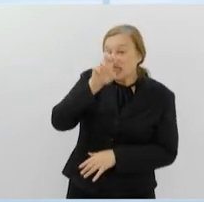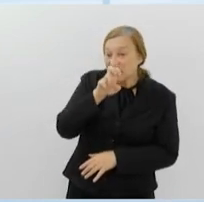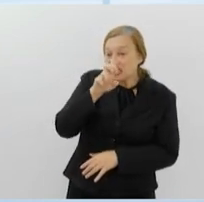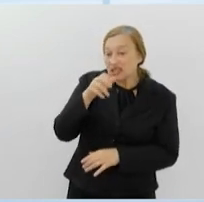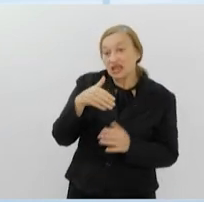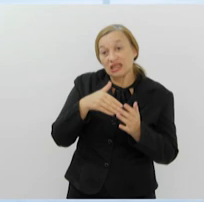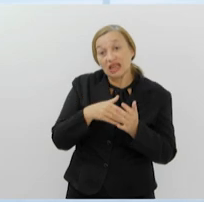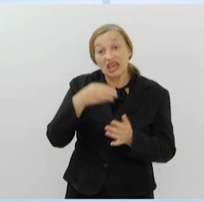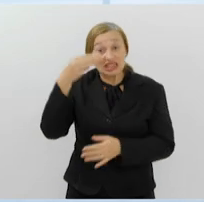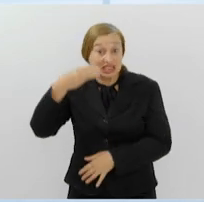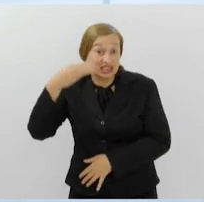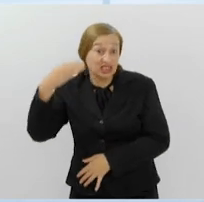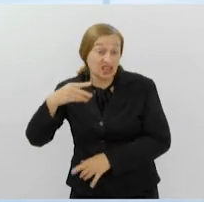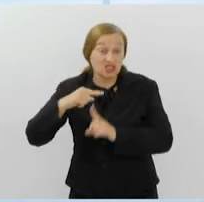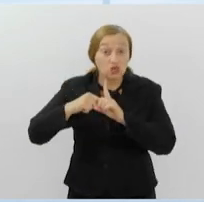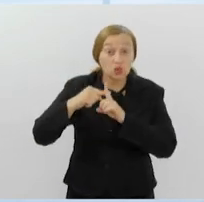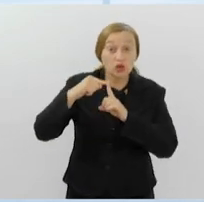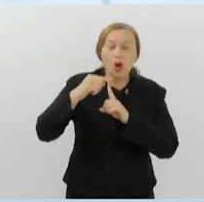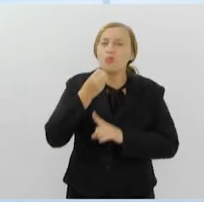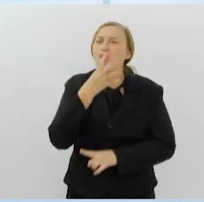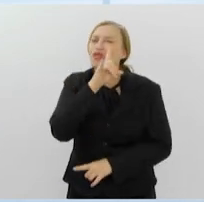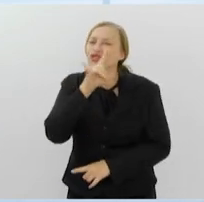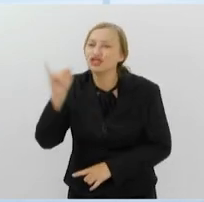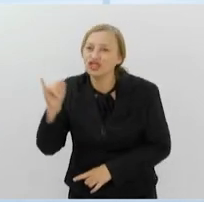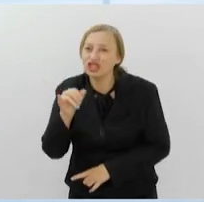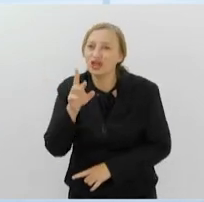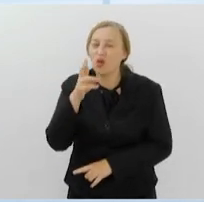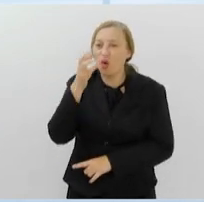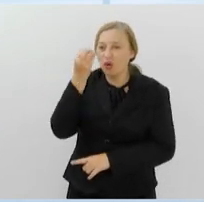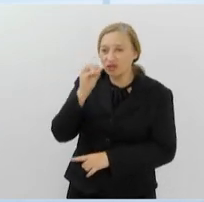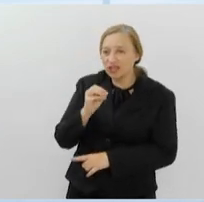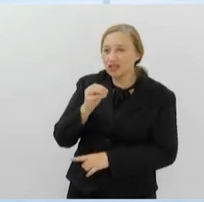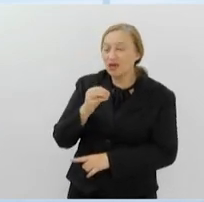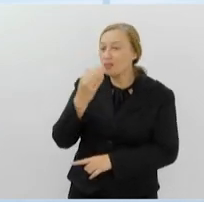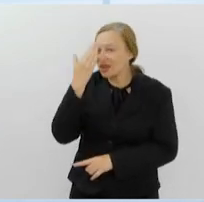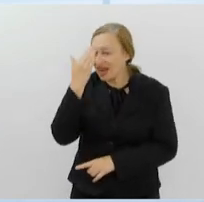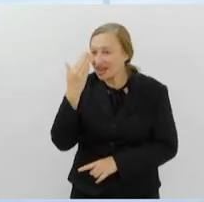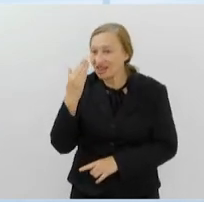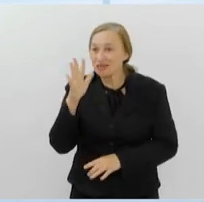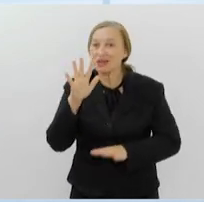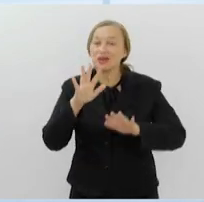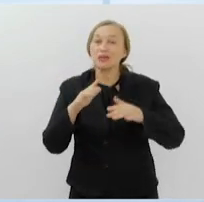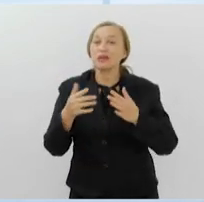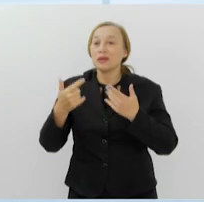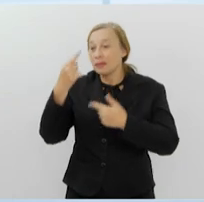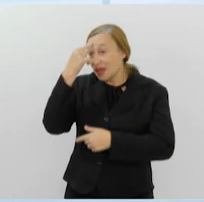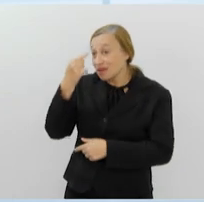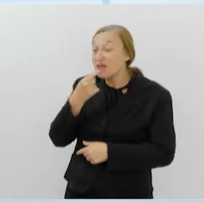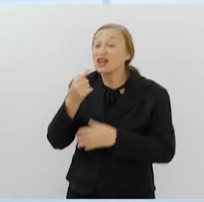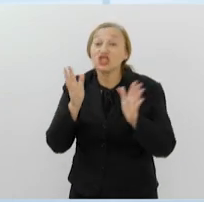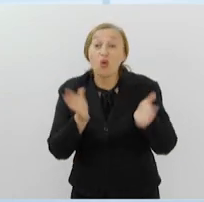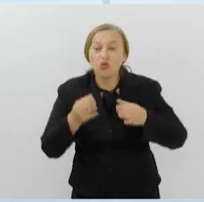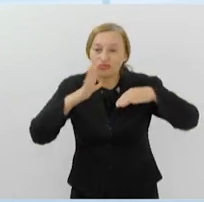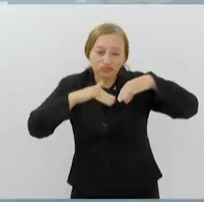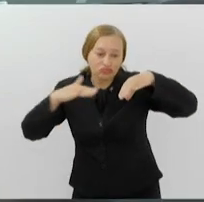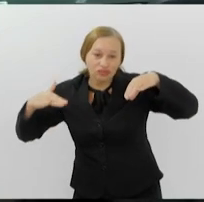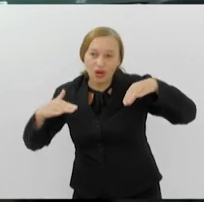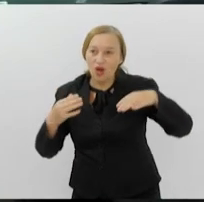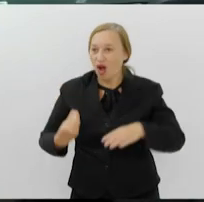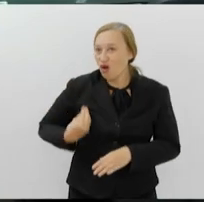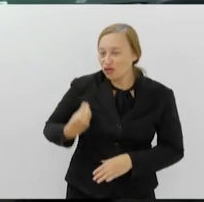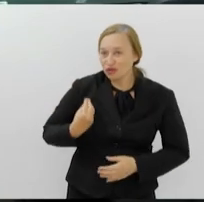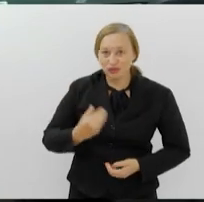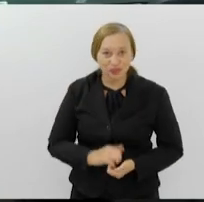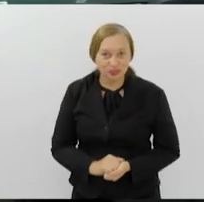33 graus. Bom dia, Rodrigo, aí, pelas suas imagens. Obrigado pelas imagens hoje aí da Baía de Guanabara ao vivo.